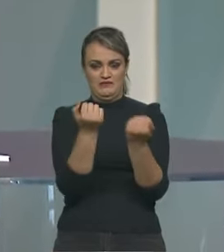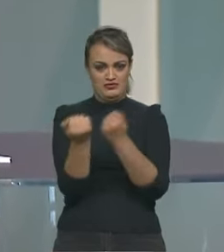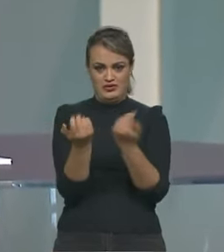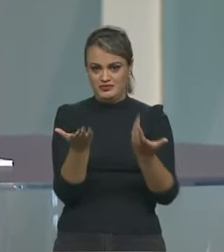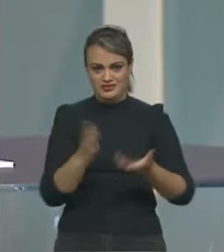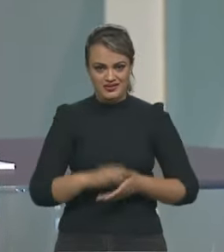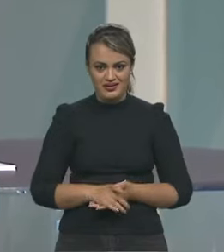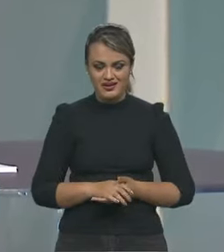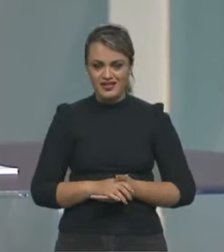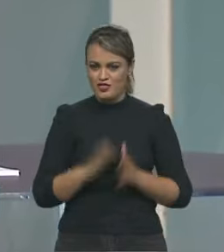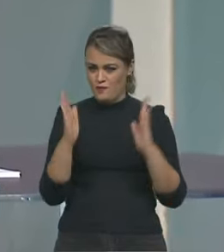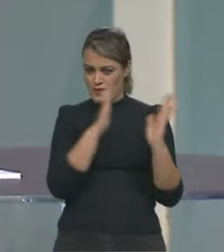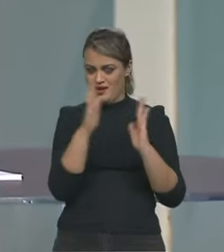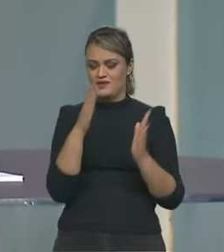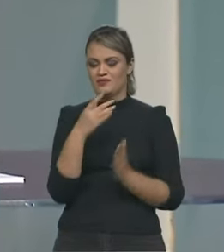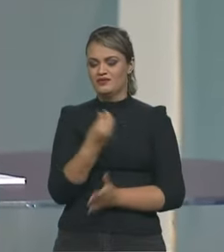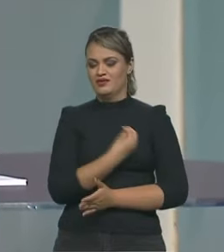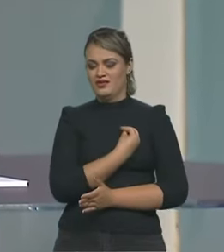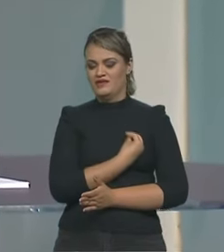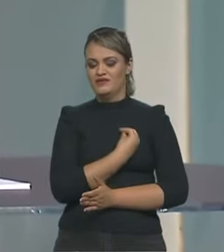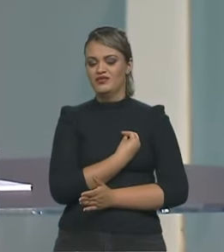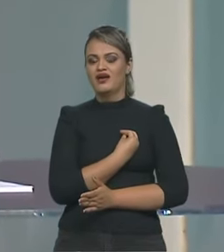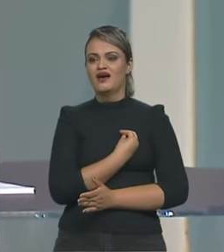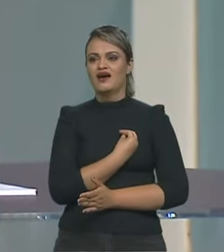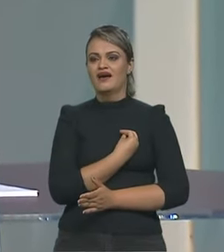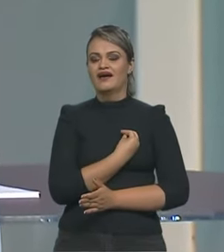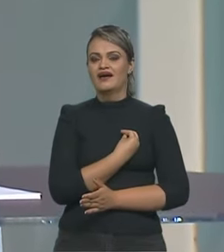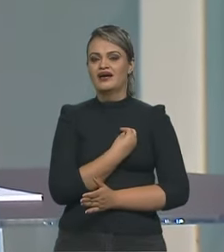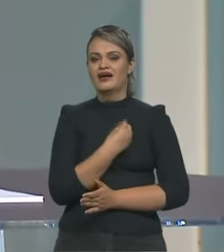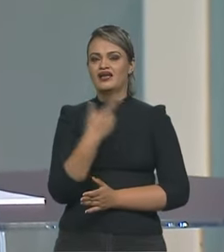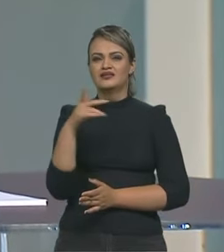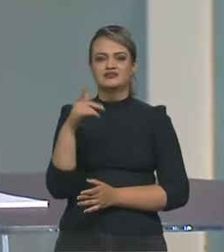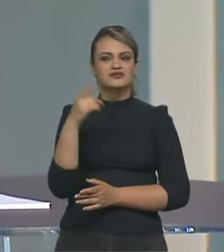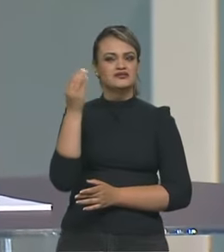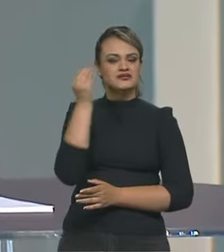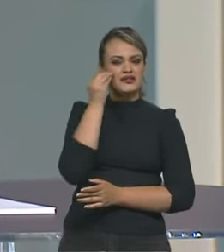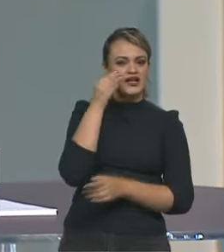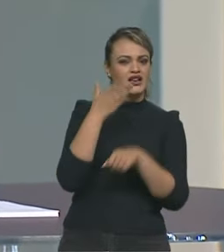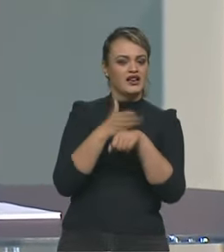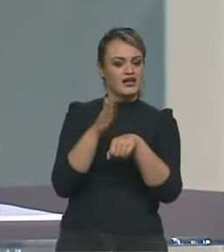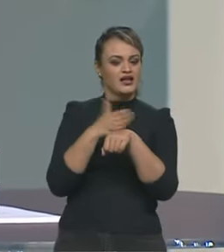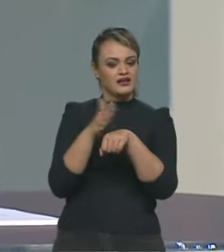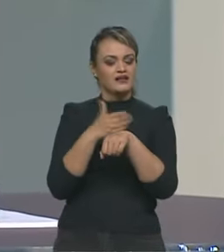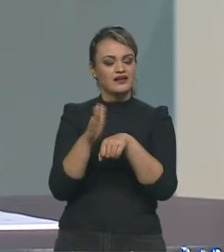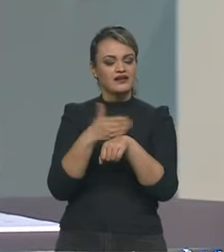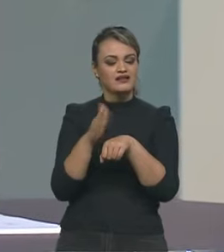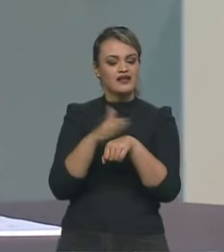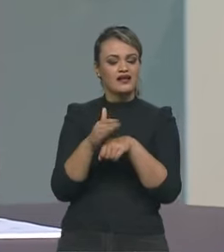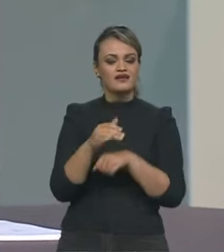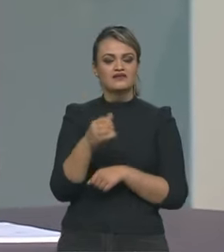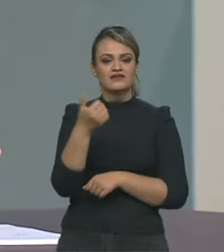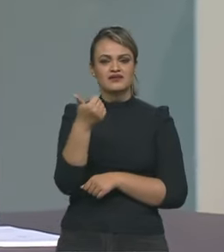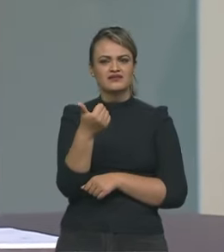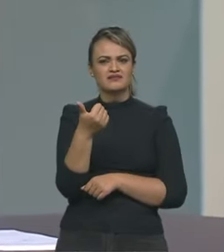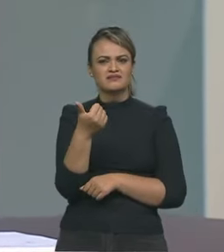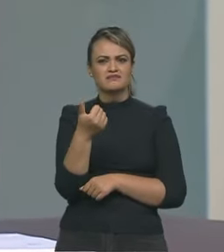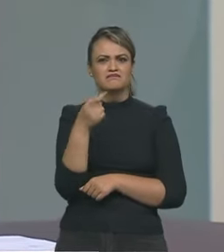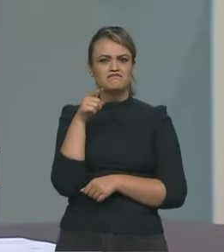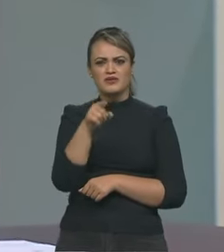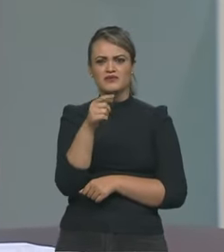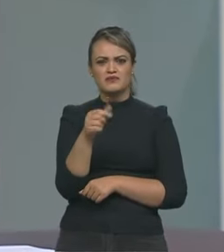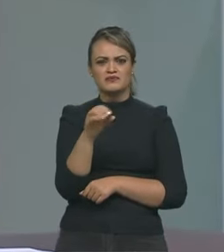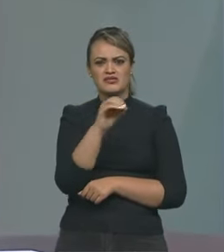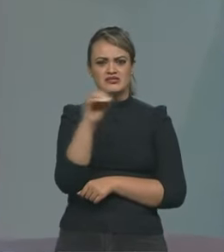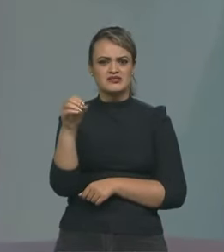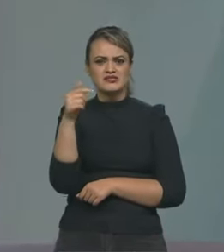Na minha época, a fazia, entre classificação, treino e corrida, em 16 de Gran Primo, 7 mil quilômetros.